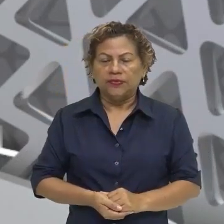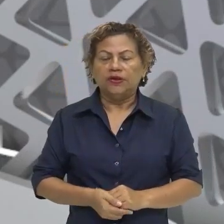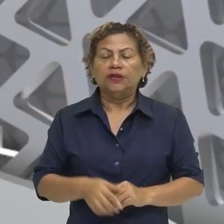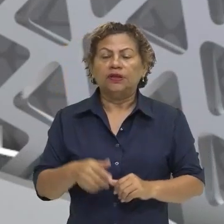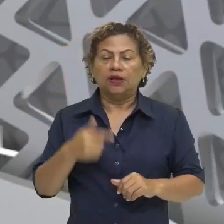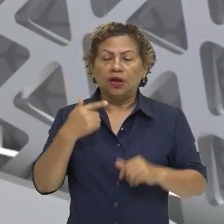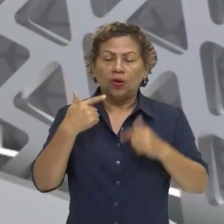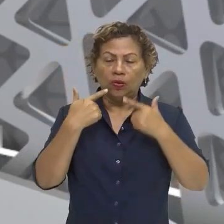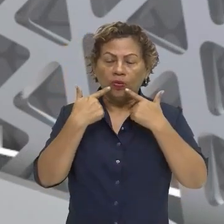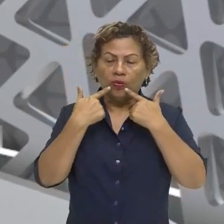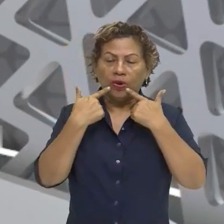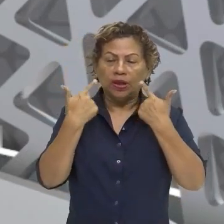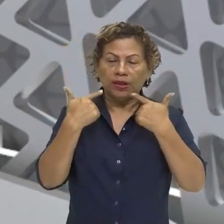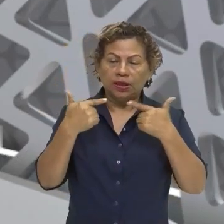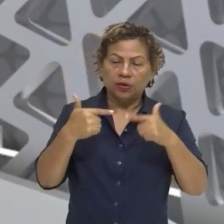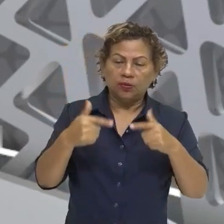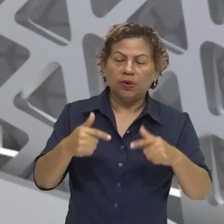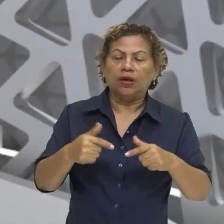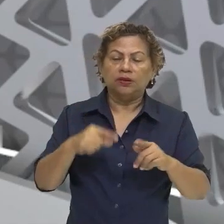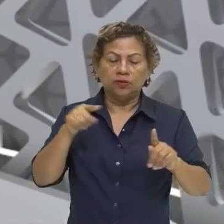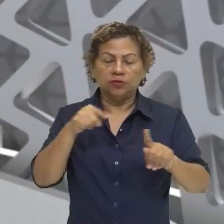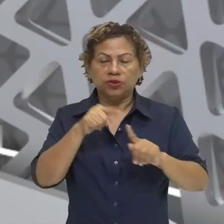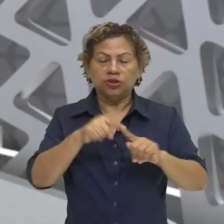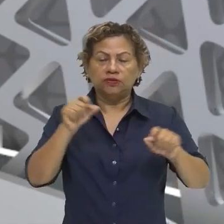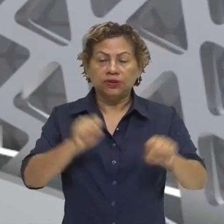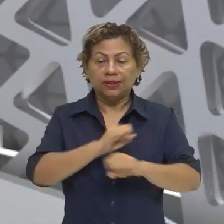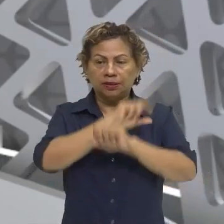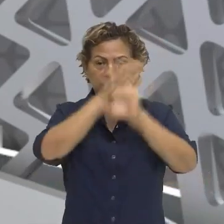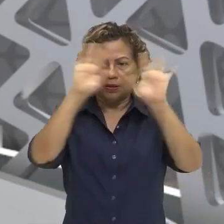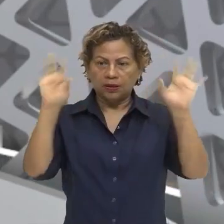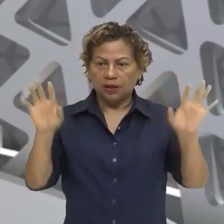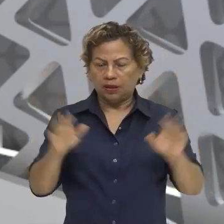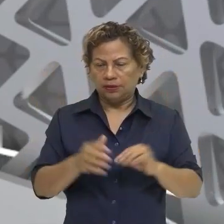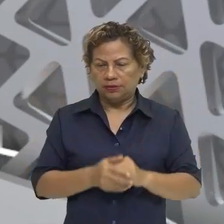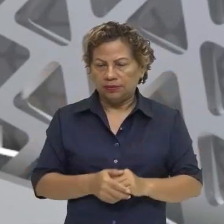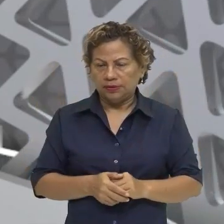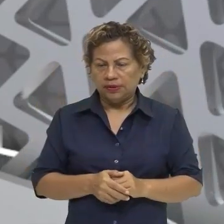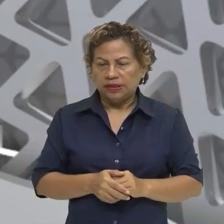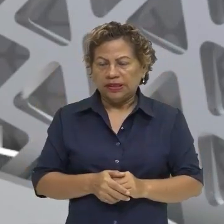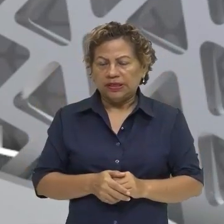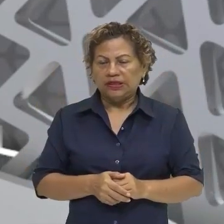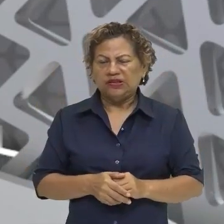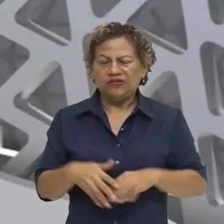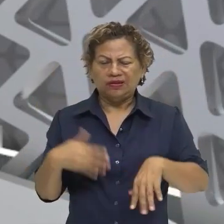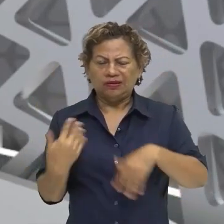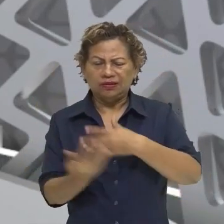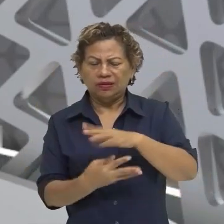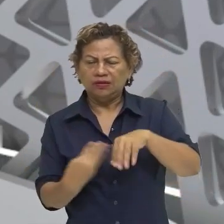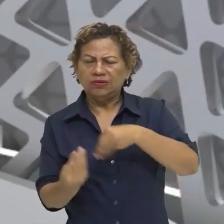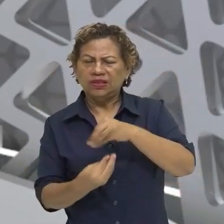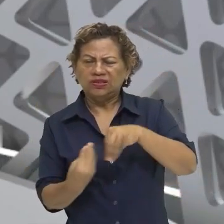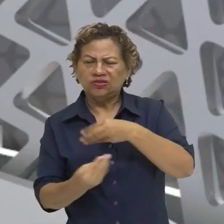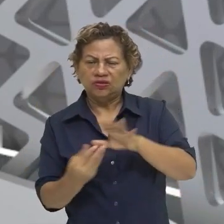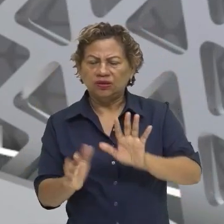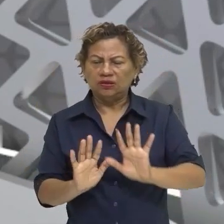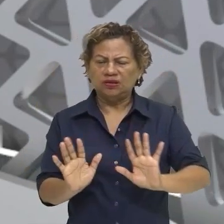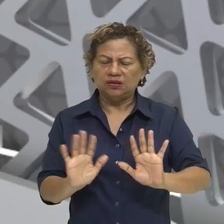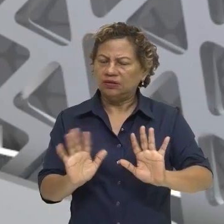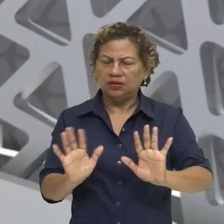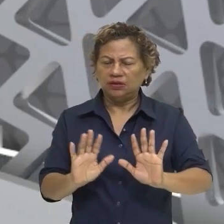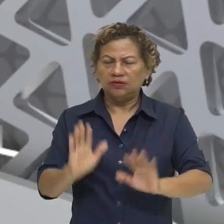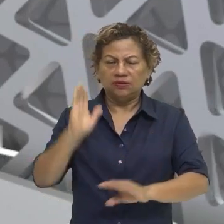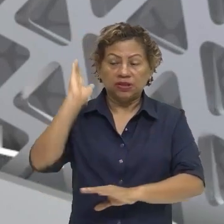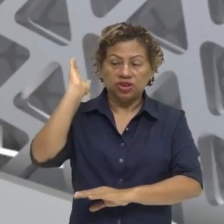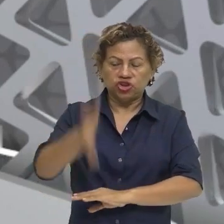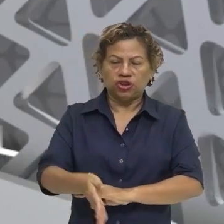objetiva e clara, né? Porque ele vai direto ao ponto, ele não fica fazendo rodeios para falar sobre o fato ocorrido, né?